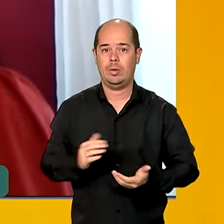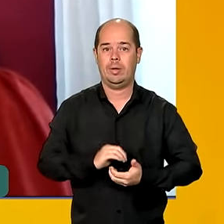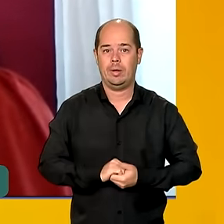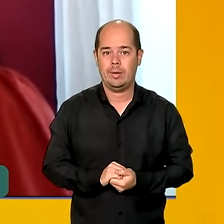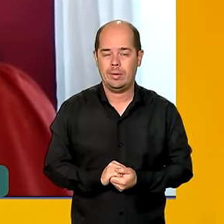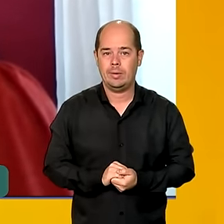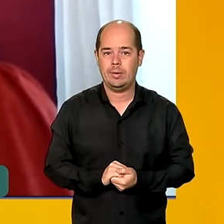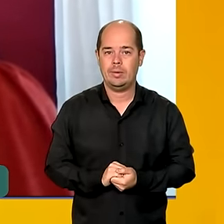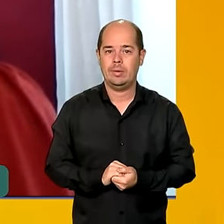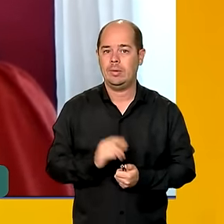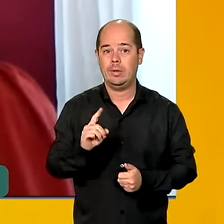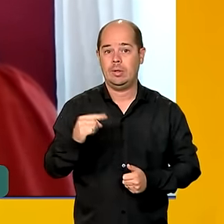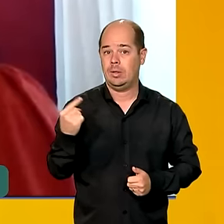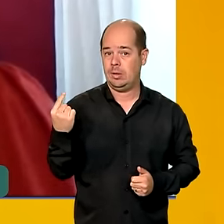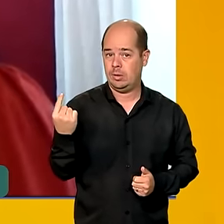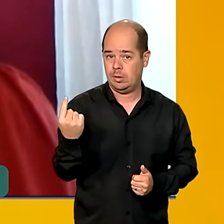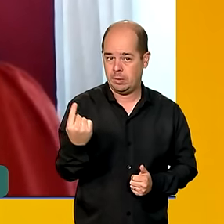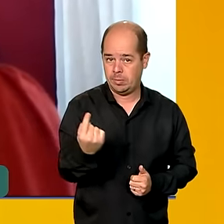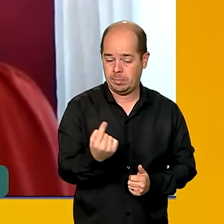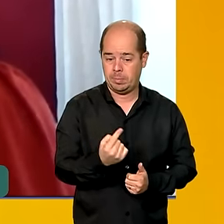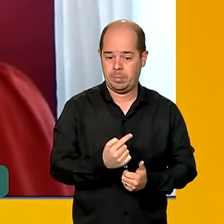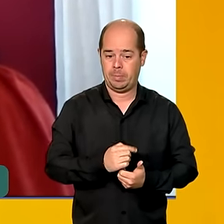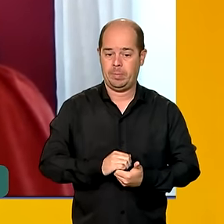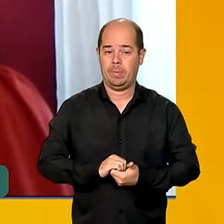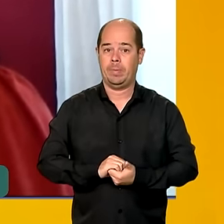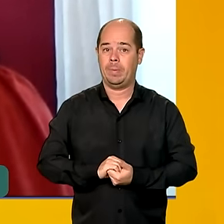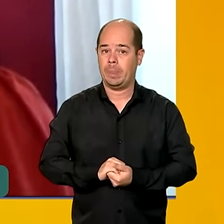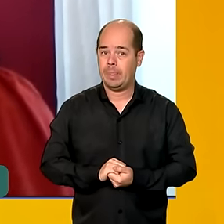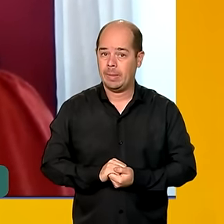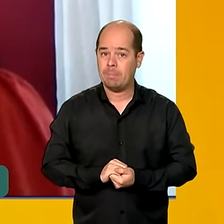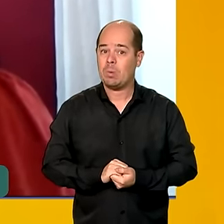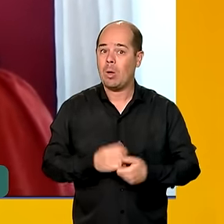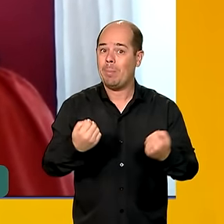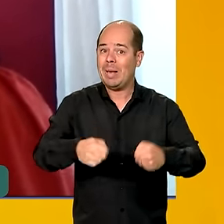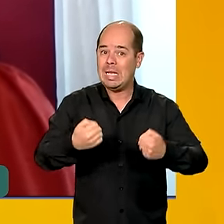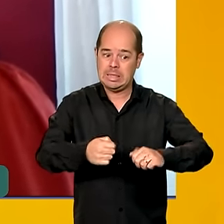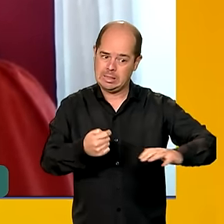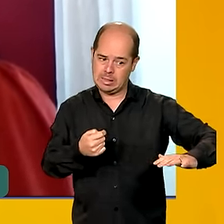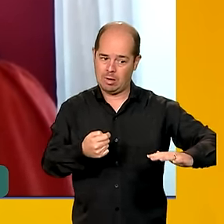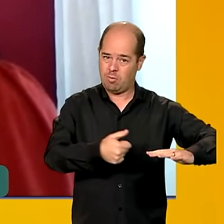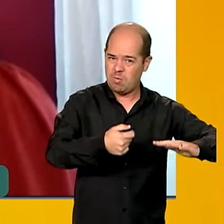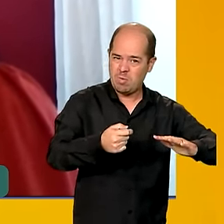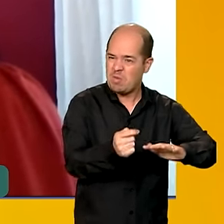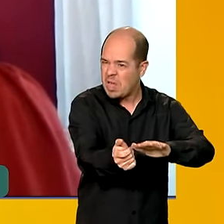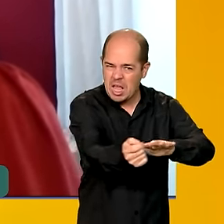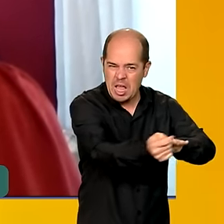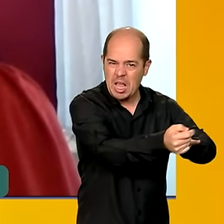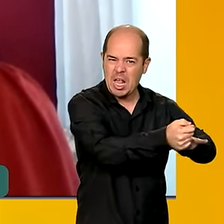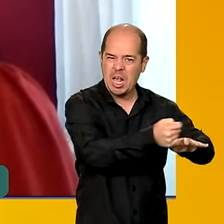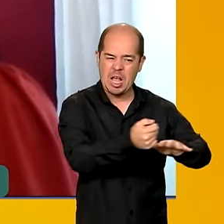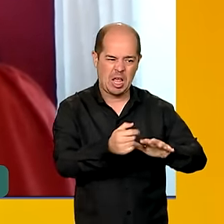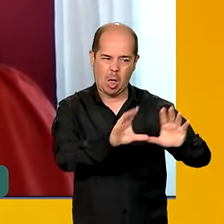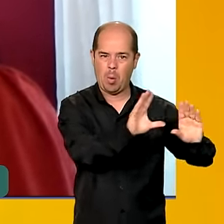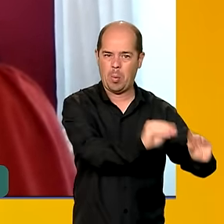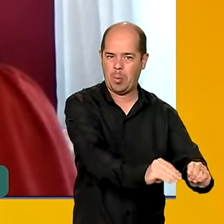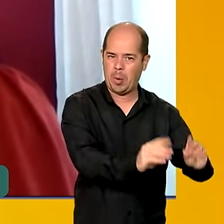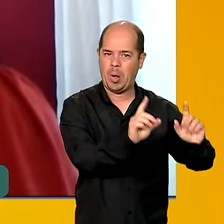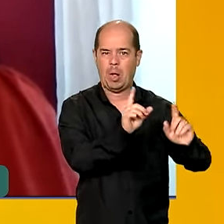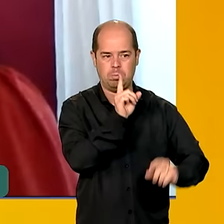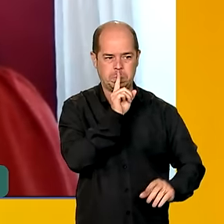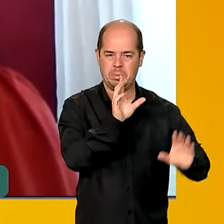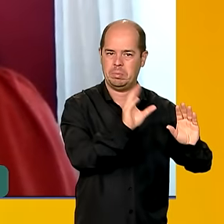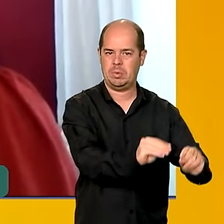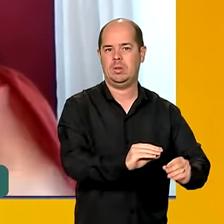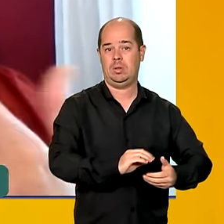certo. Há um nível de desinformação que precisa ser combatido. Mas este tema, diante da